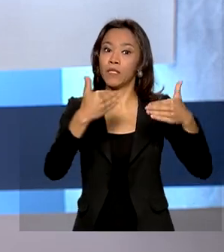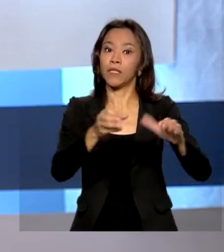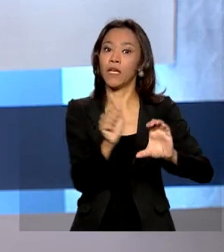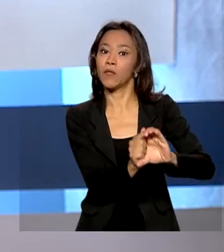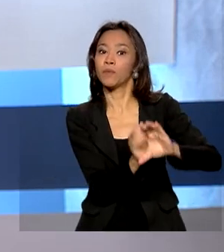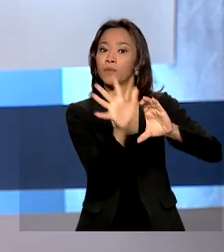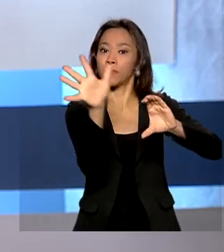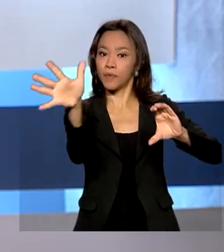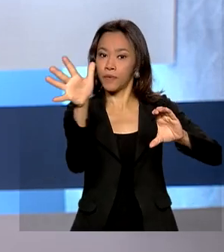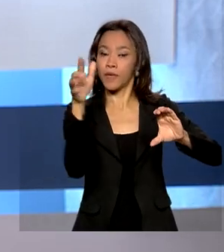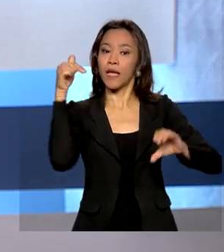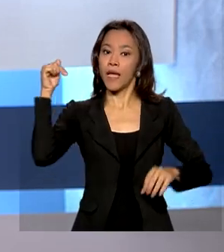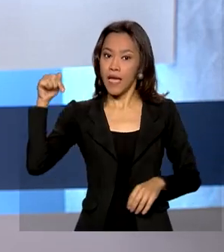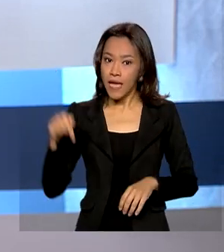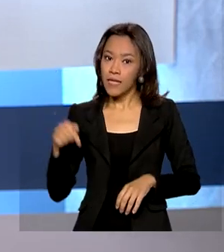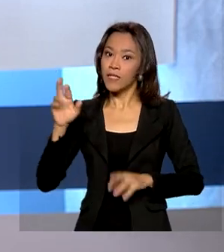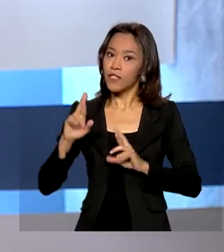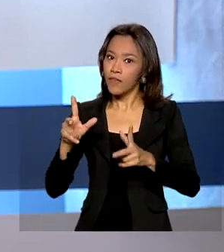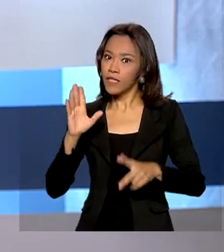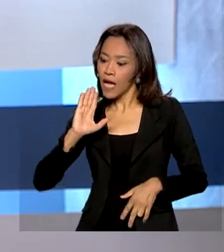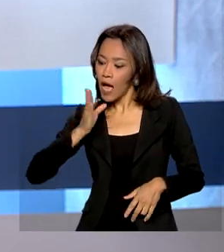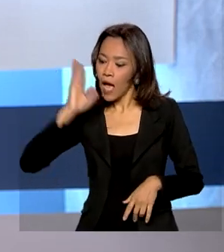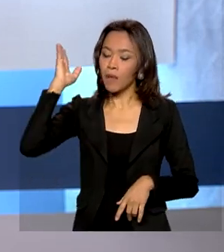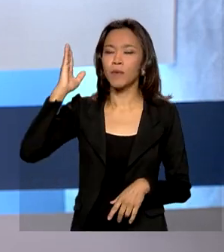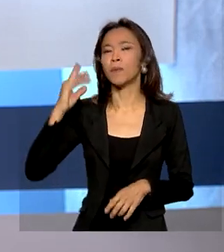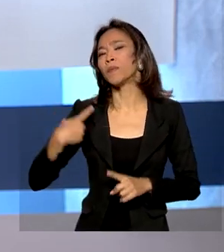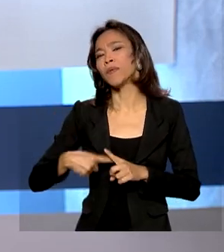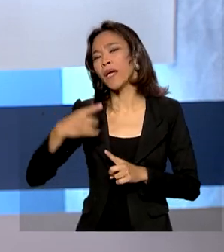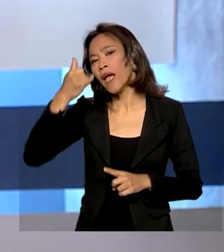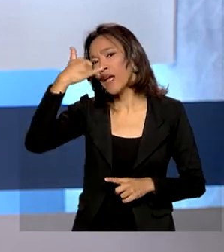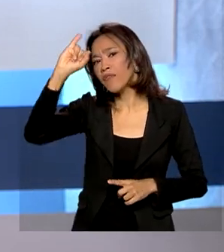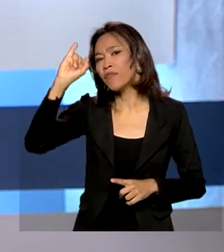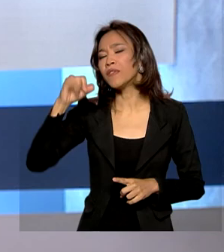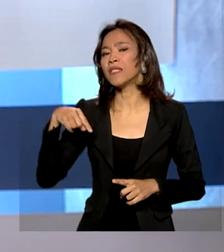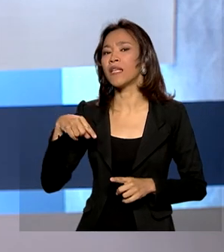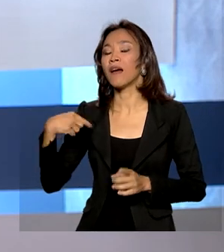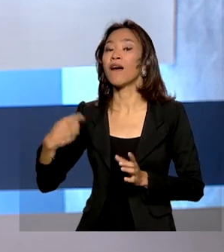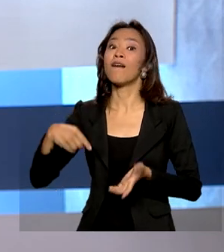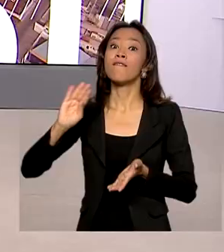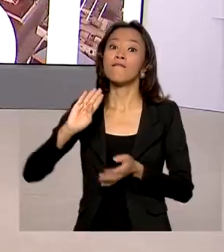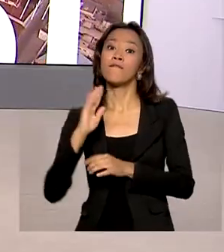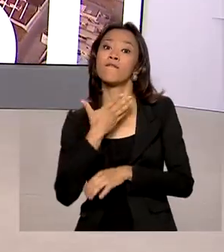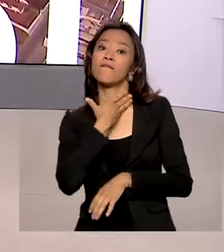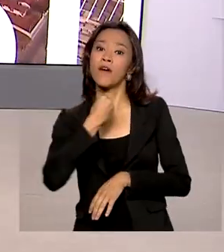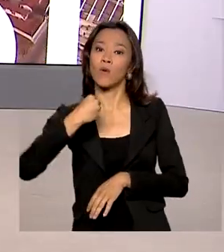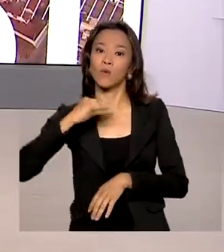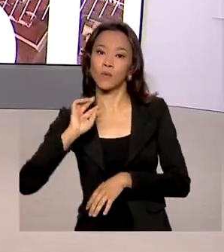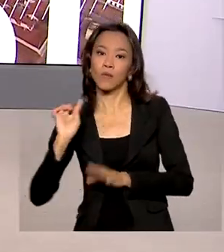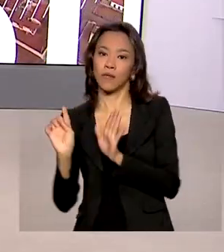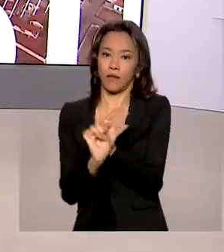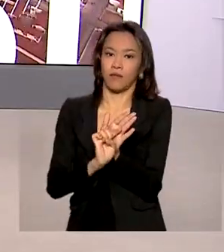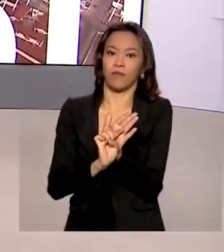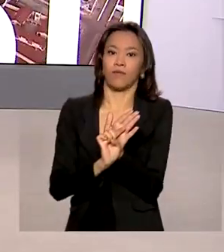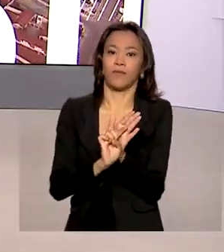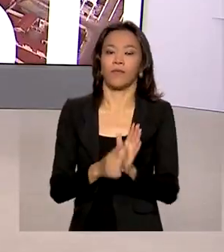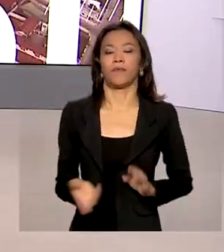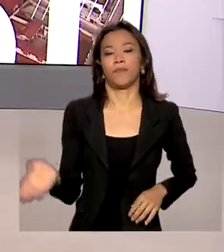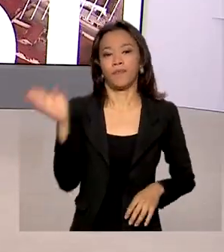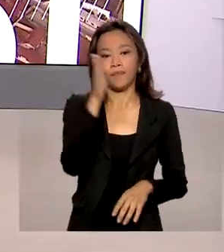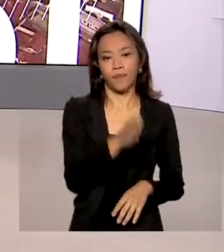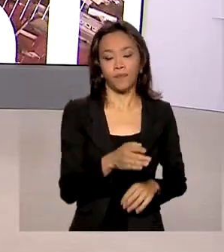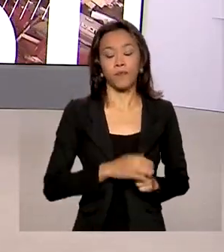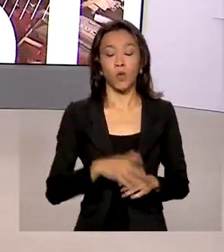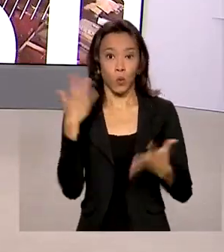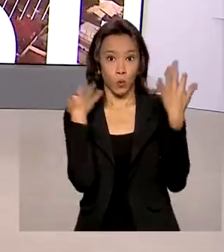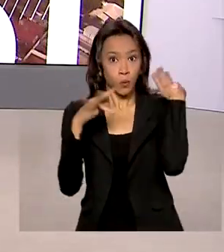diferencia dos exames rápidos porque evita falsos negativos. O turismo e a economia